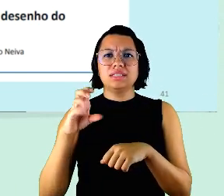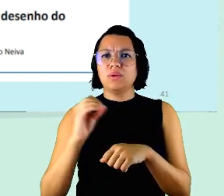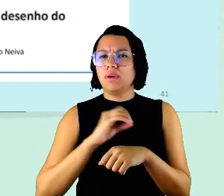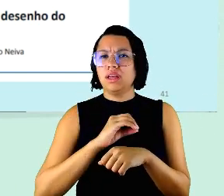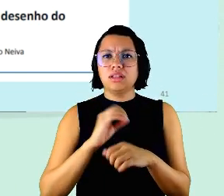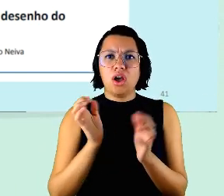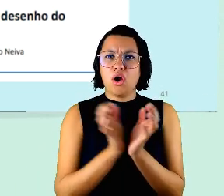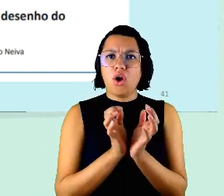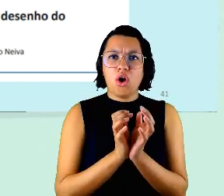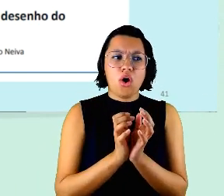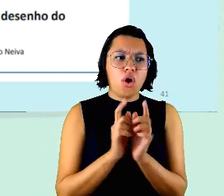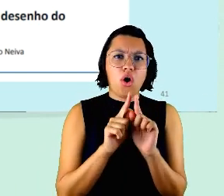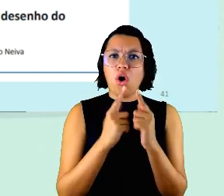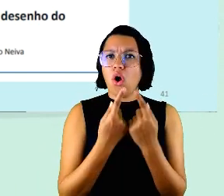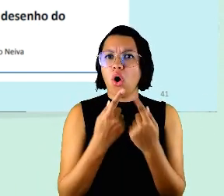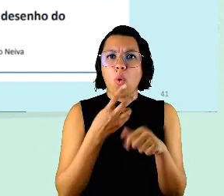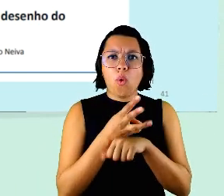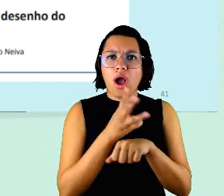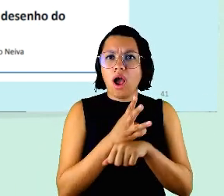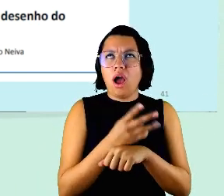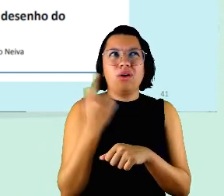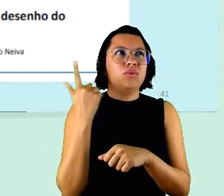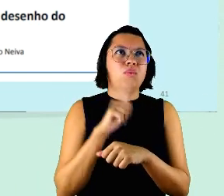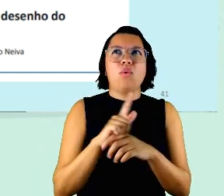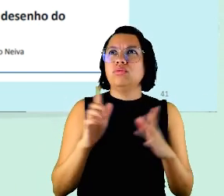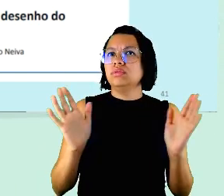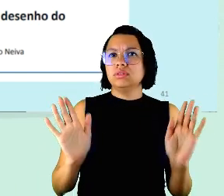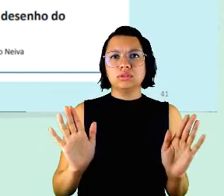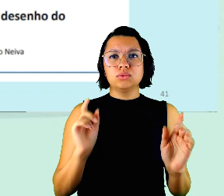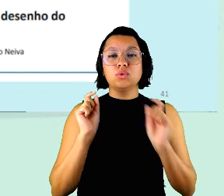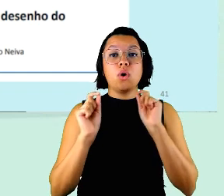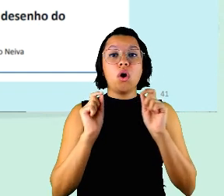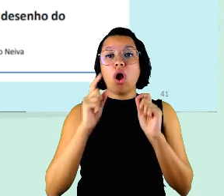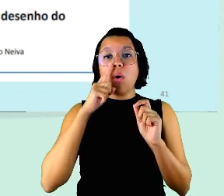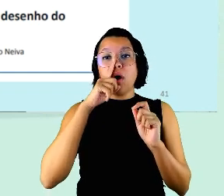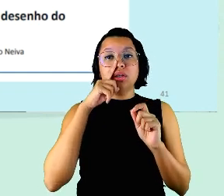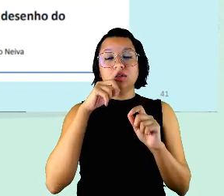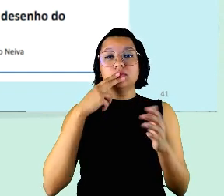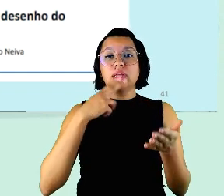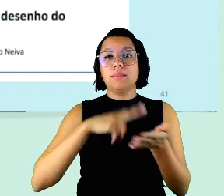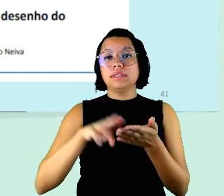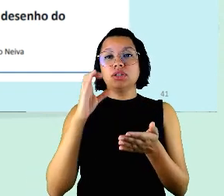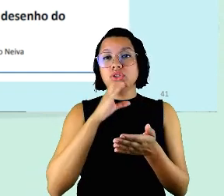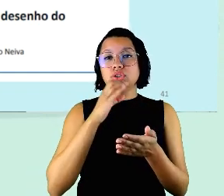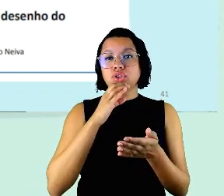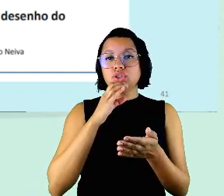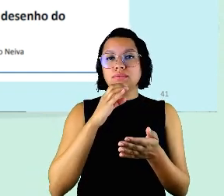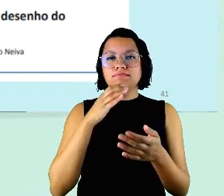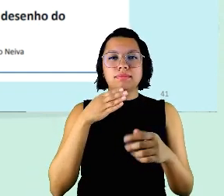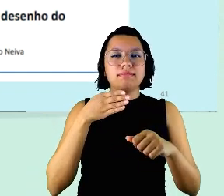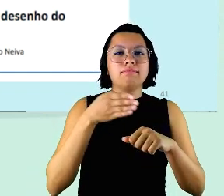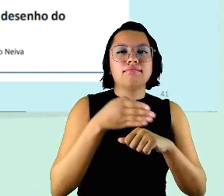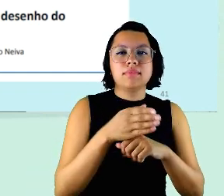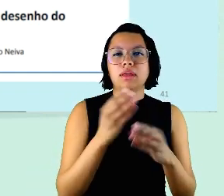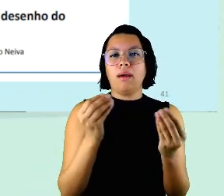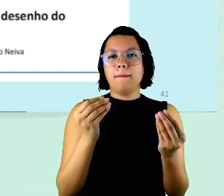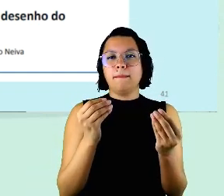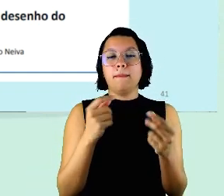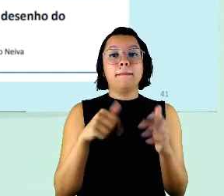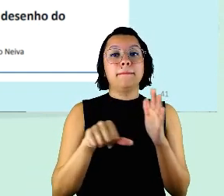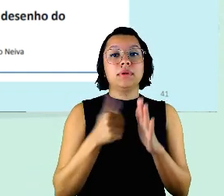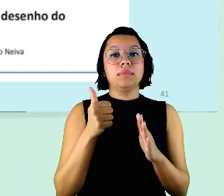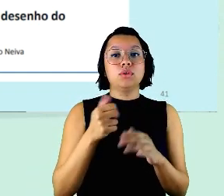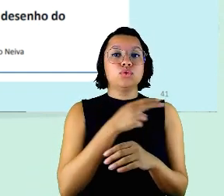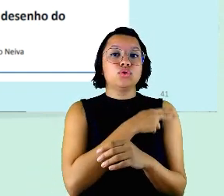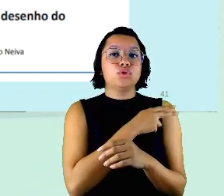conta não é possível então o que qual o risco da mensagem instantânea dela ser invasiva primeiro se um chefe sem